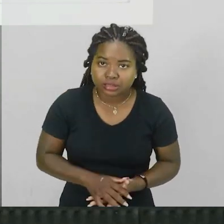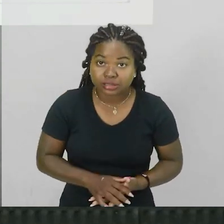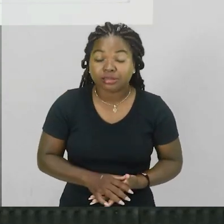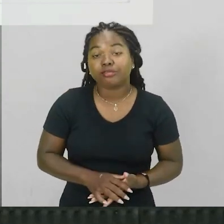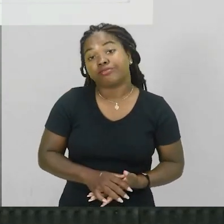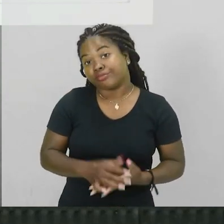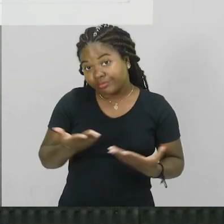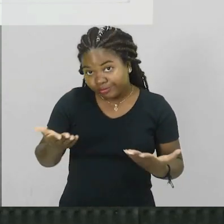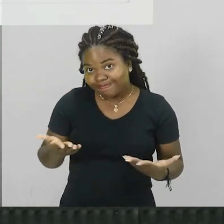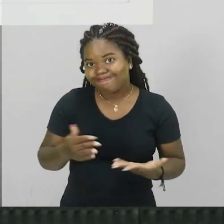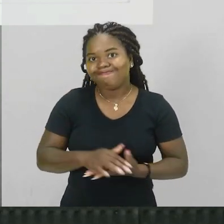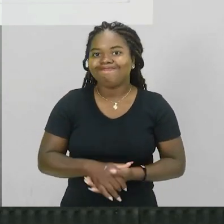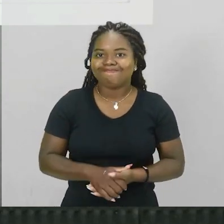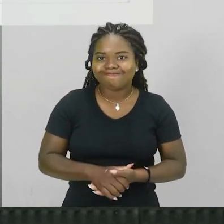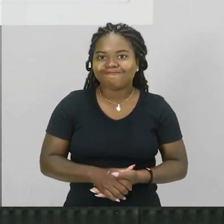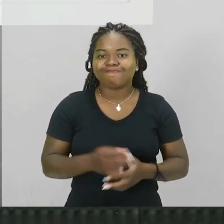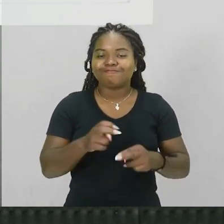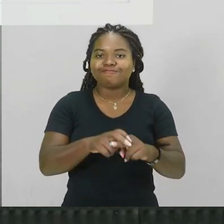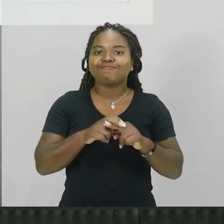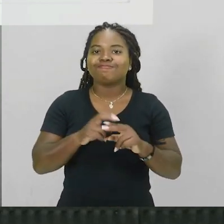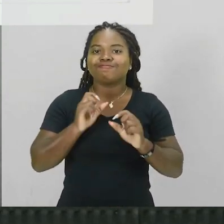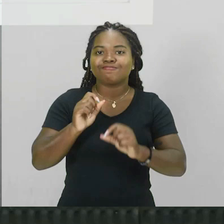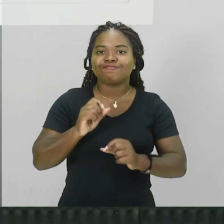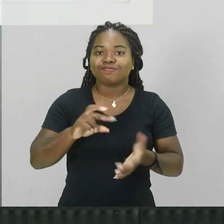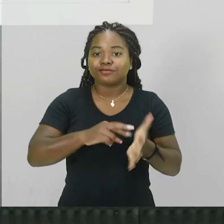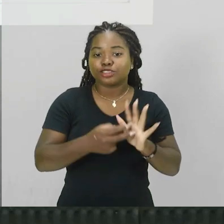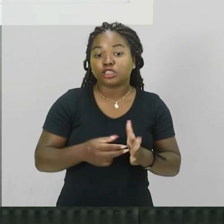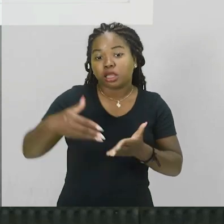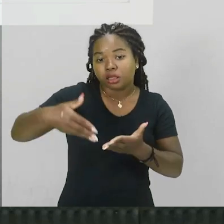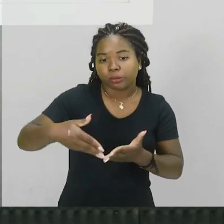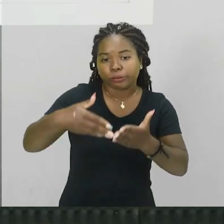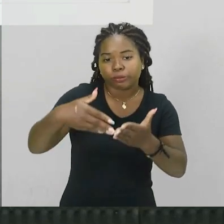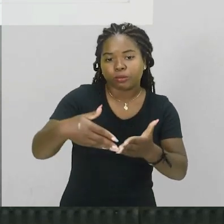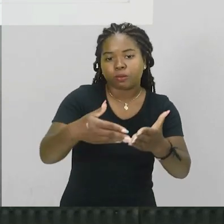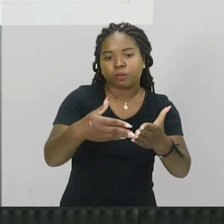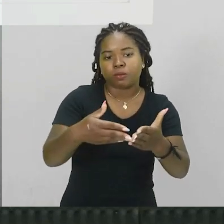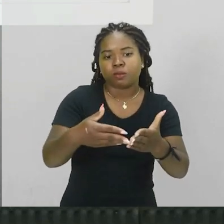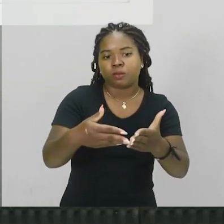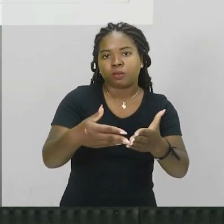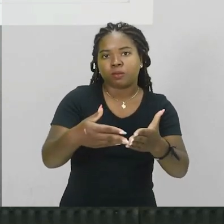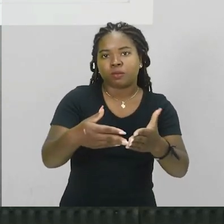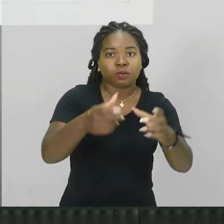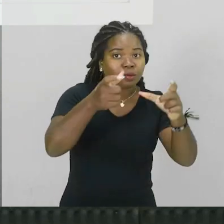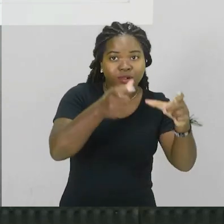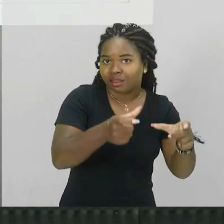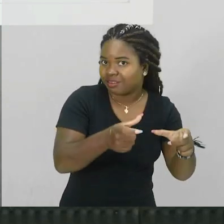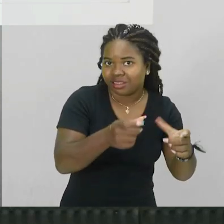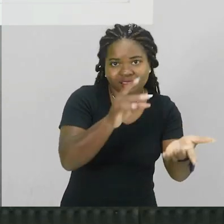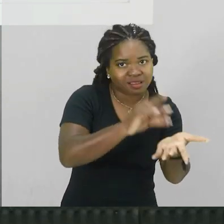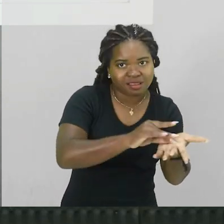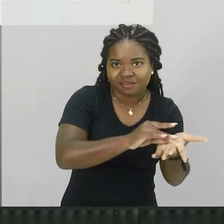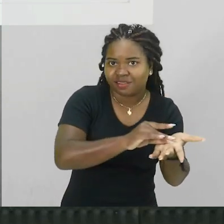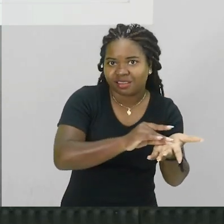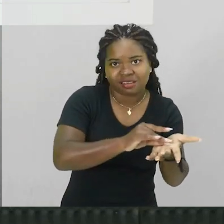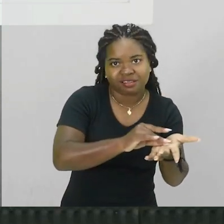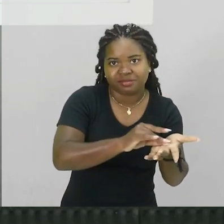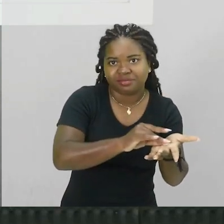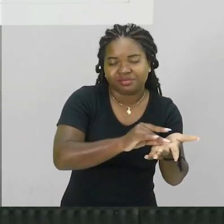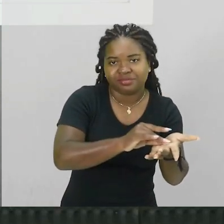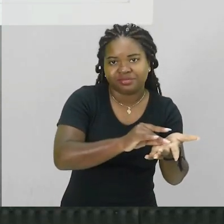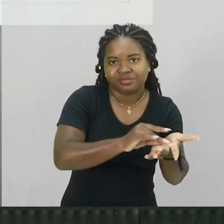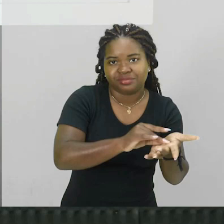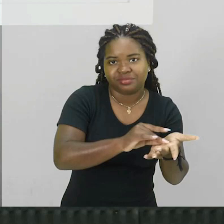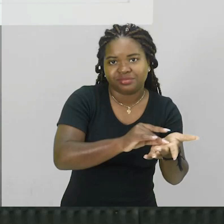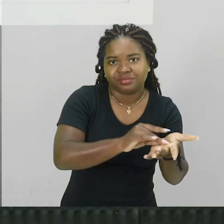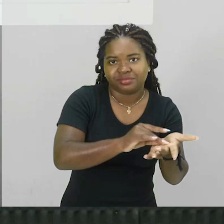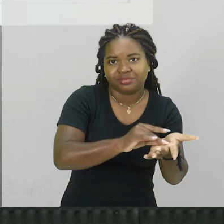do navio. Tá ok? Não quer dizer que aquele navio esteja naquele local de fato. certo? Esteja naquele local